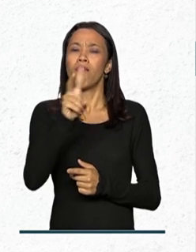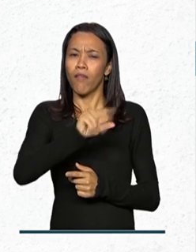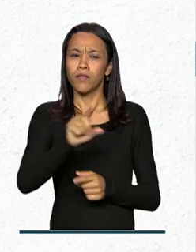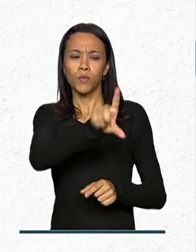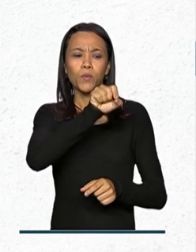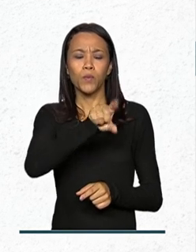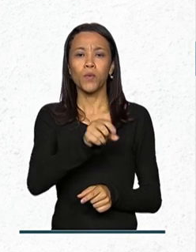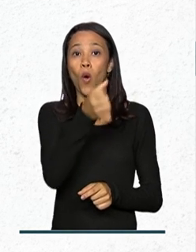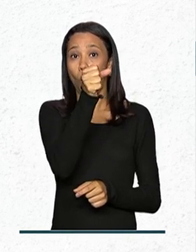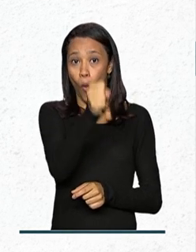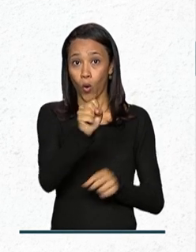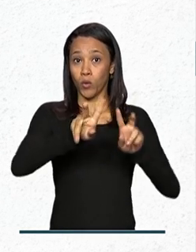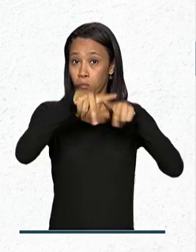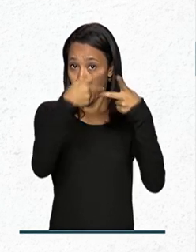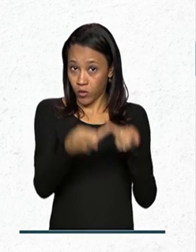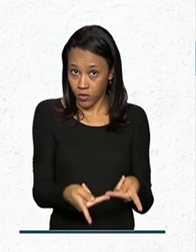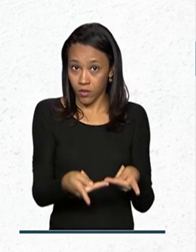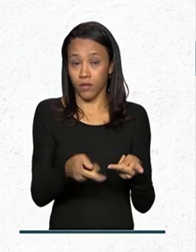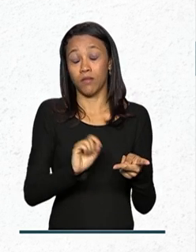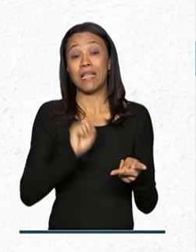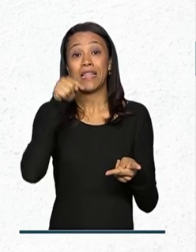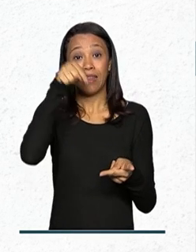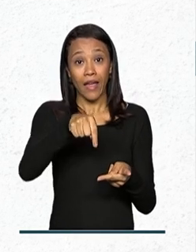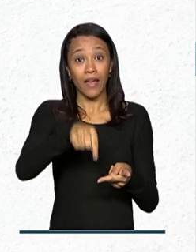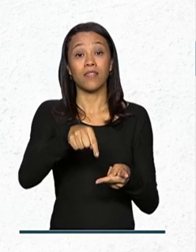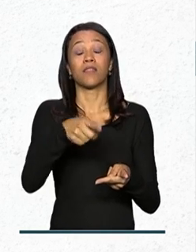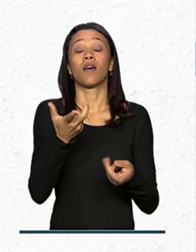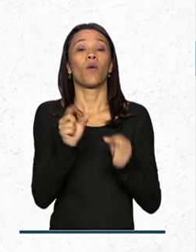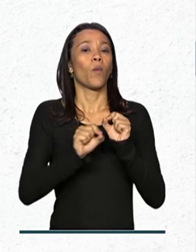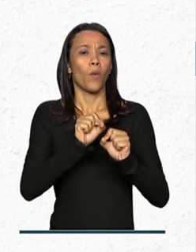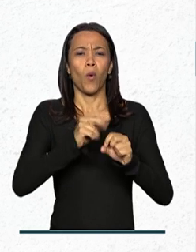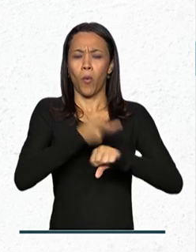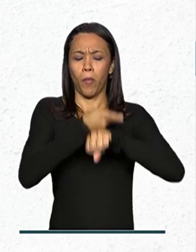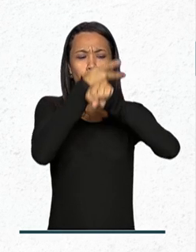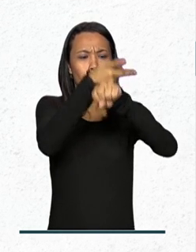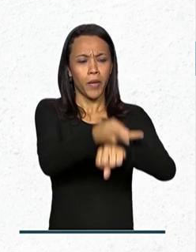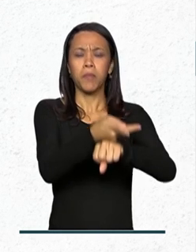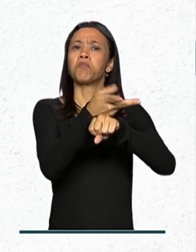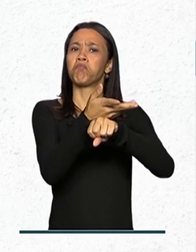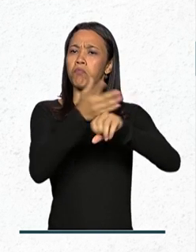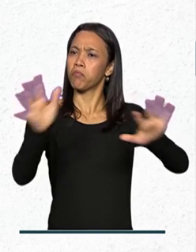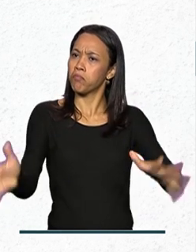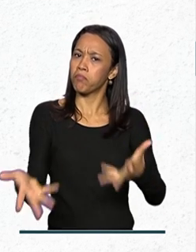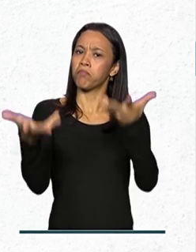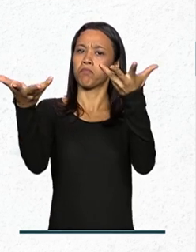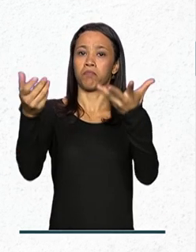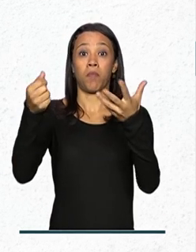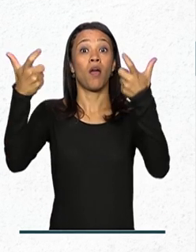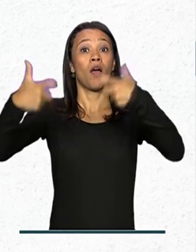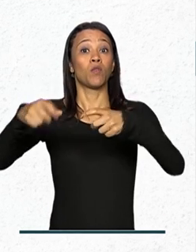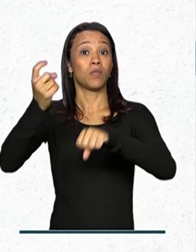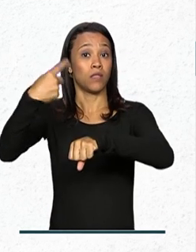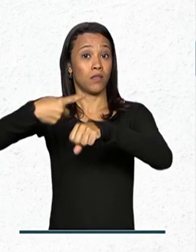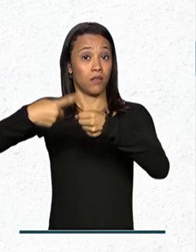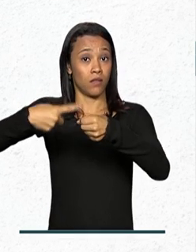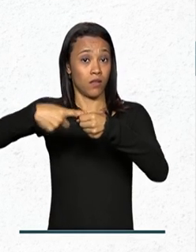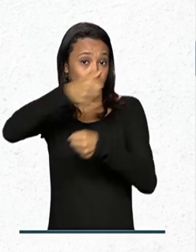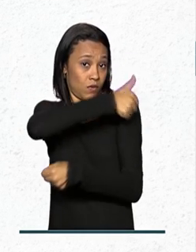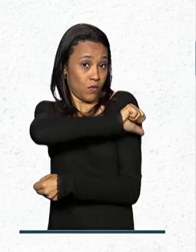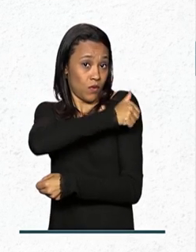contemplados oito projetos. Nesta edição, o prêmio faz uma homenagem à cidade do Rio de Janeiro.